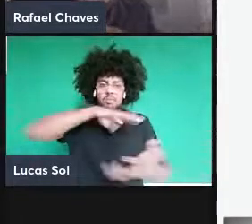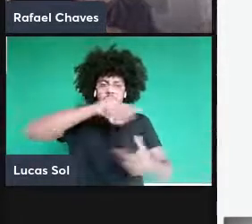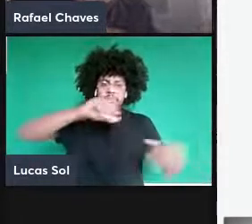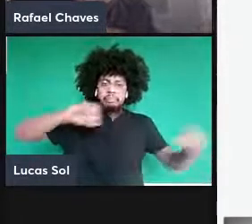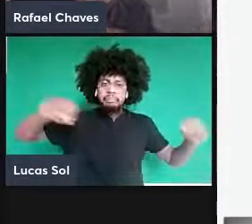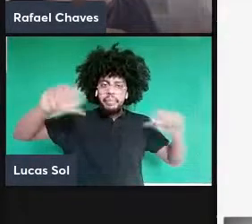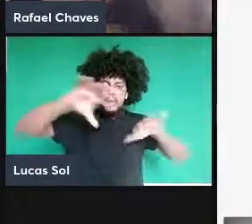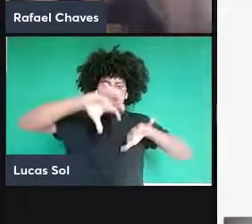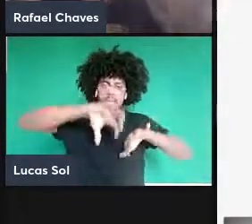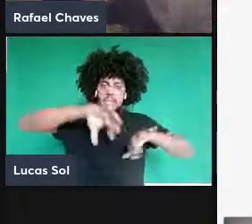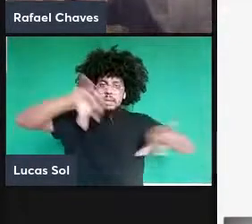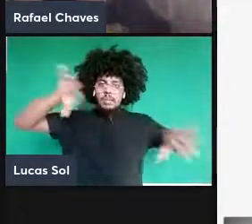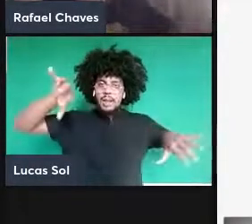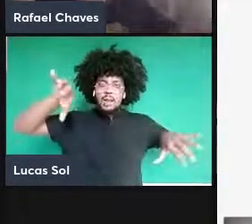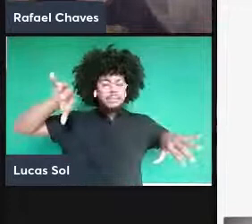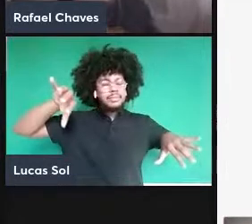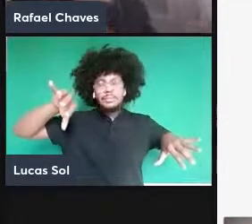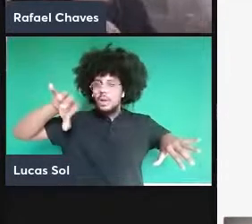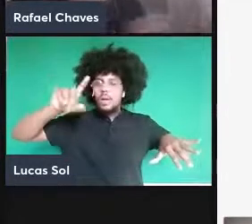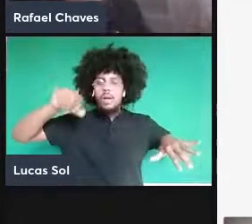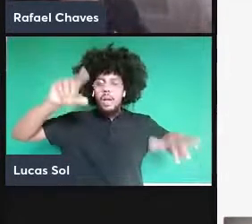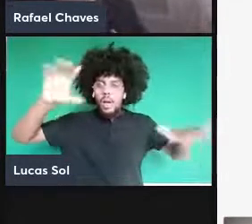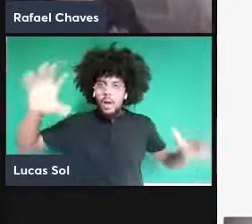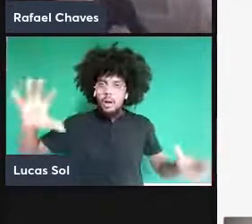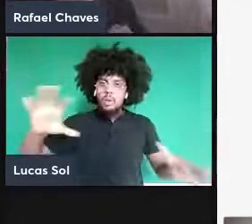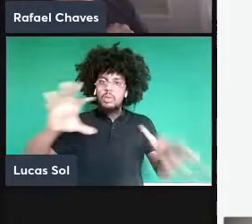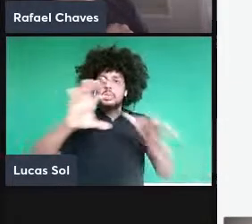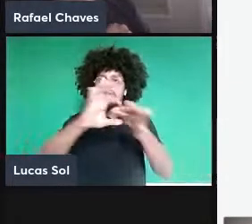conectados entre si, é como se eles estivessem, vamos dizer, no mesmo